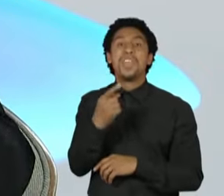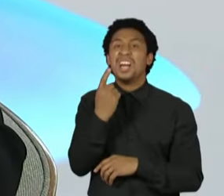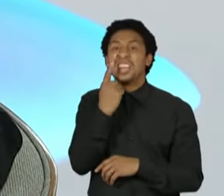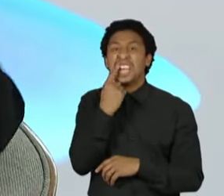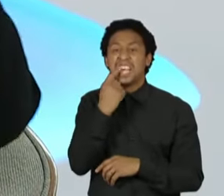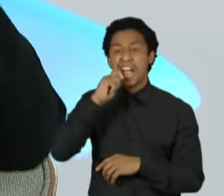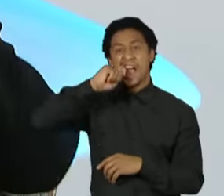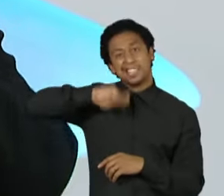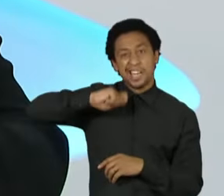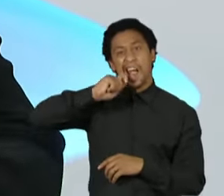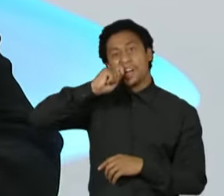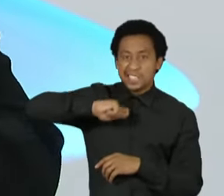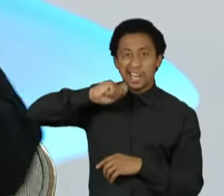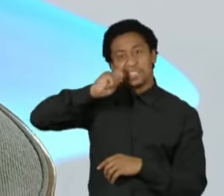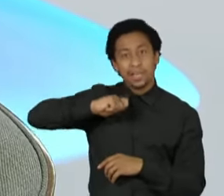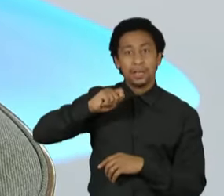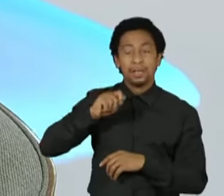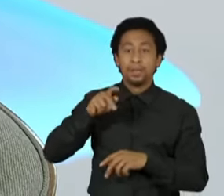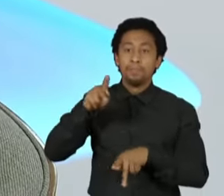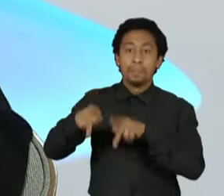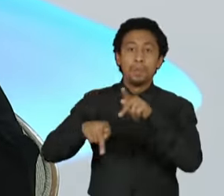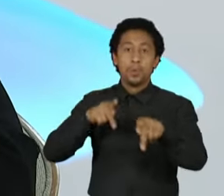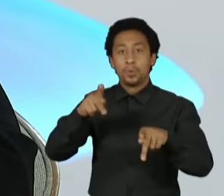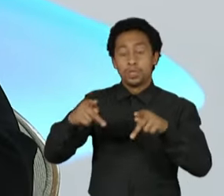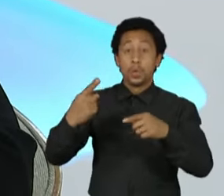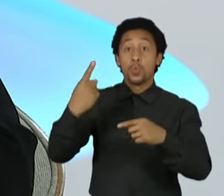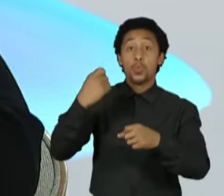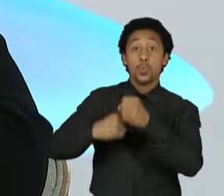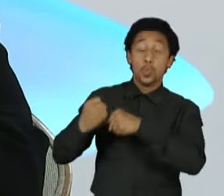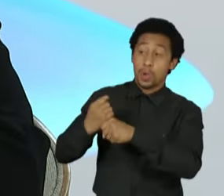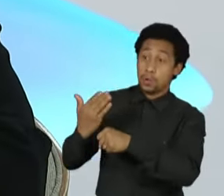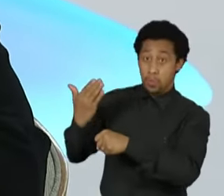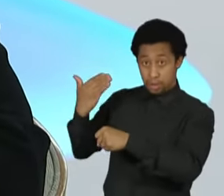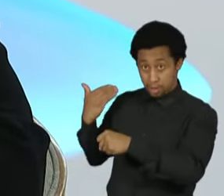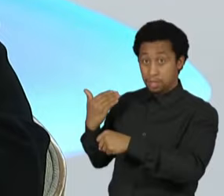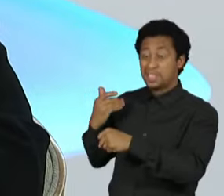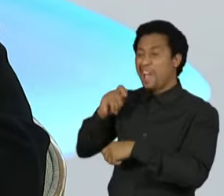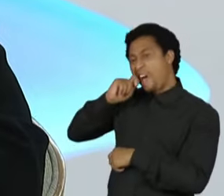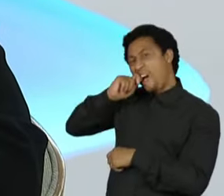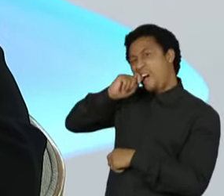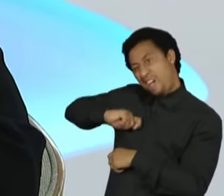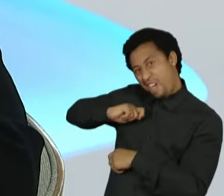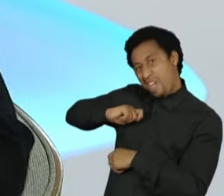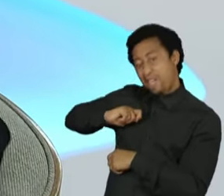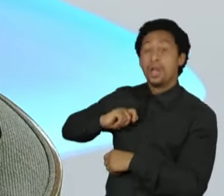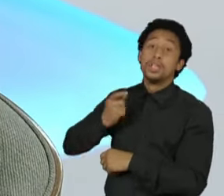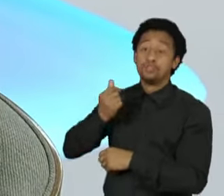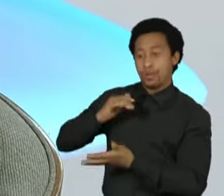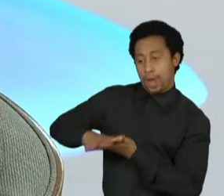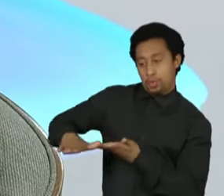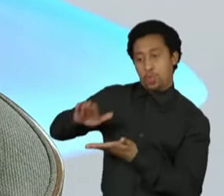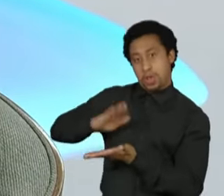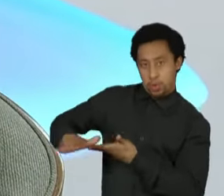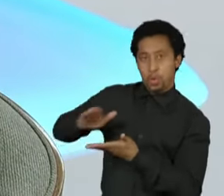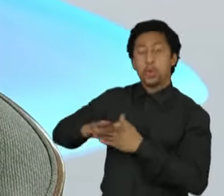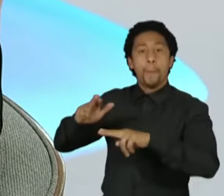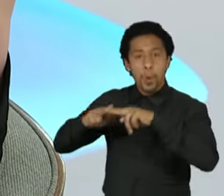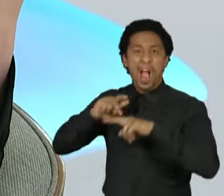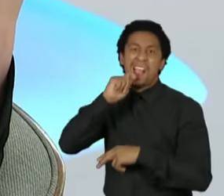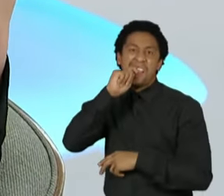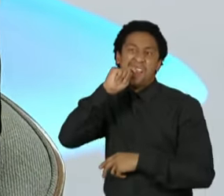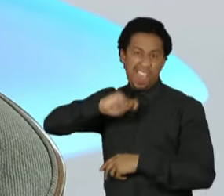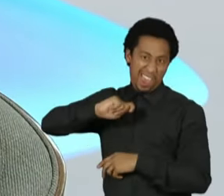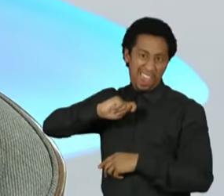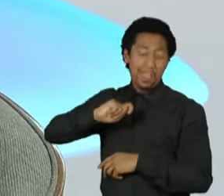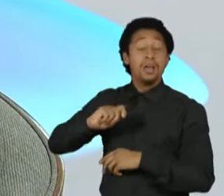habitante, habitantes um ano antes, para poder receber mais recursos do orçamento secreto. Para que também, a partir daí, se ele